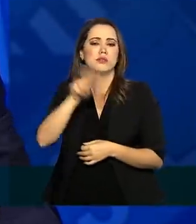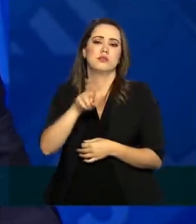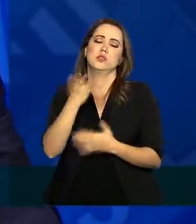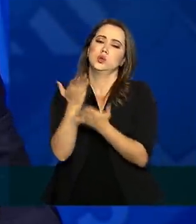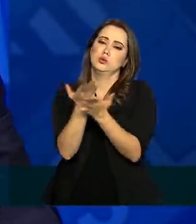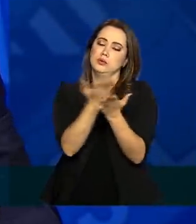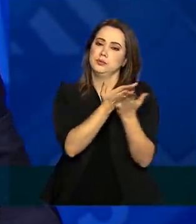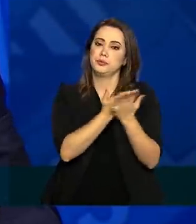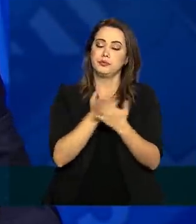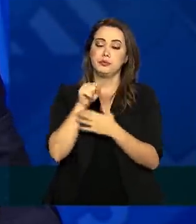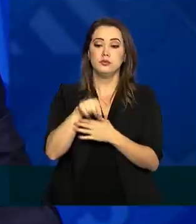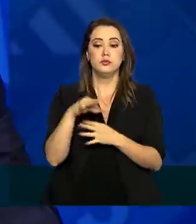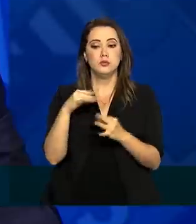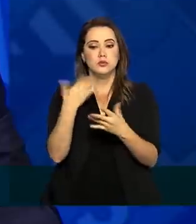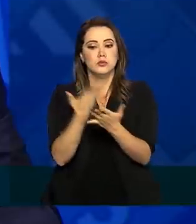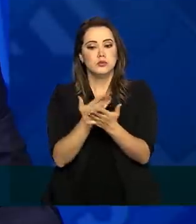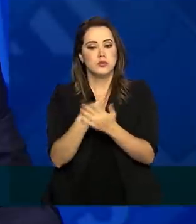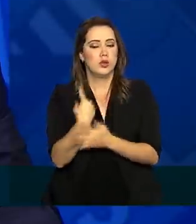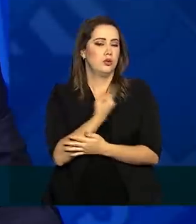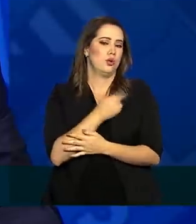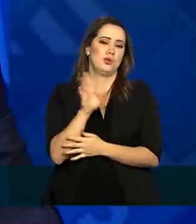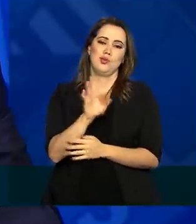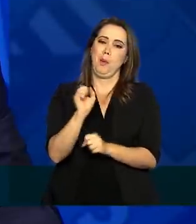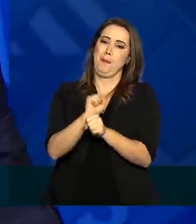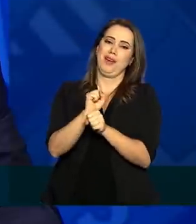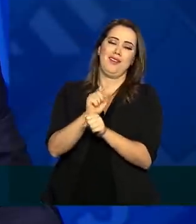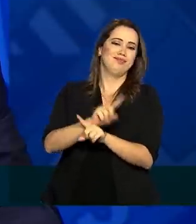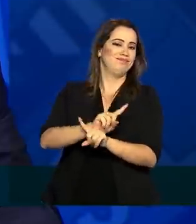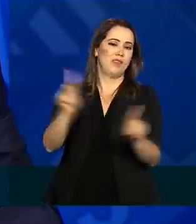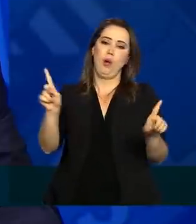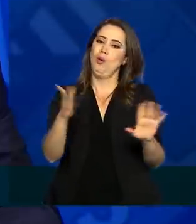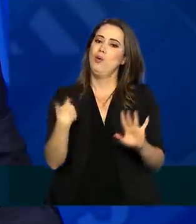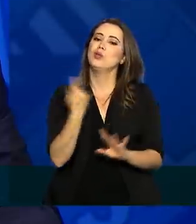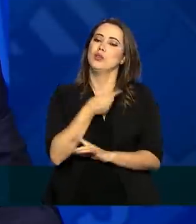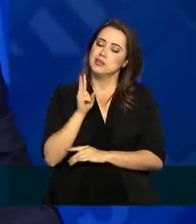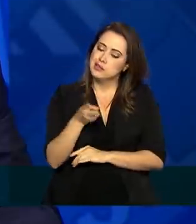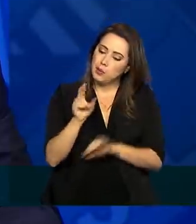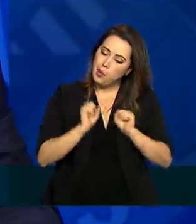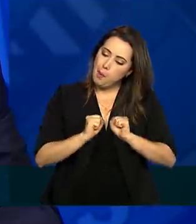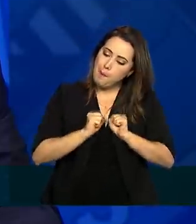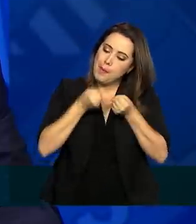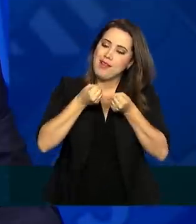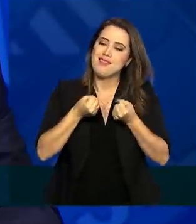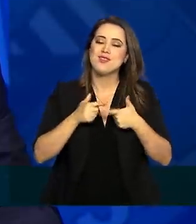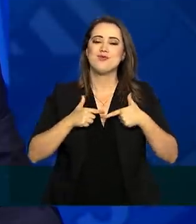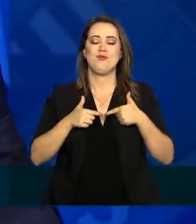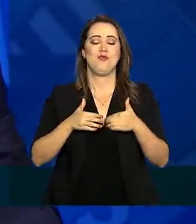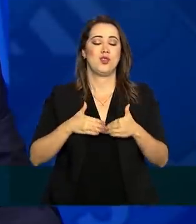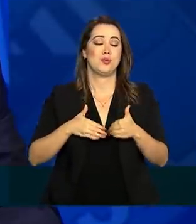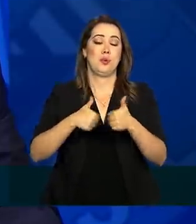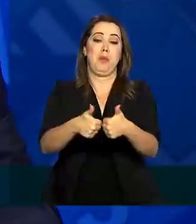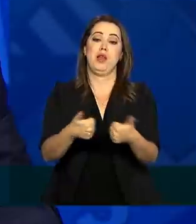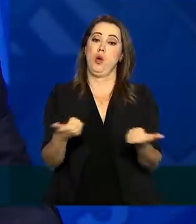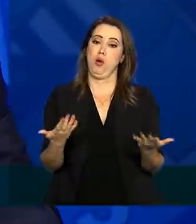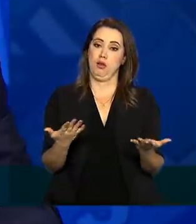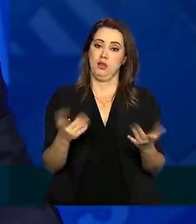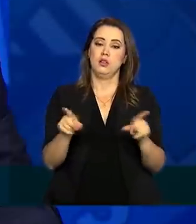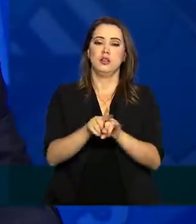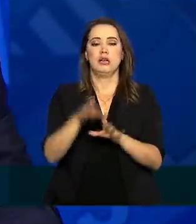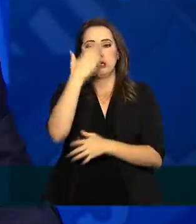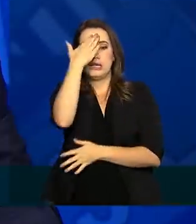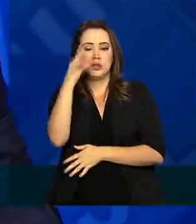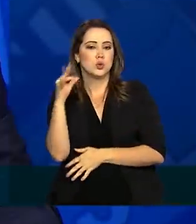estudado e analisado e nós não vamos parar de tentar fazer o nosso melhor. Agradecimentos especiais também a todos os